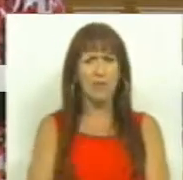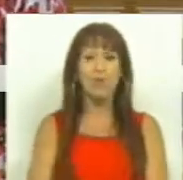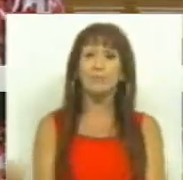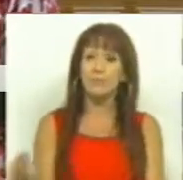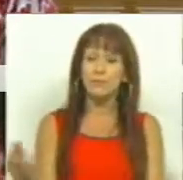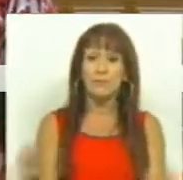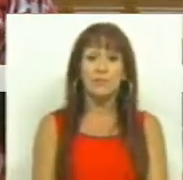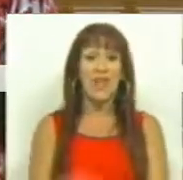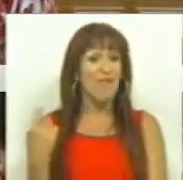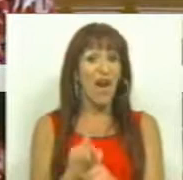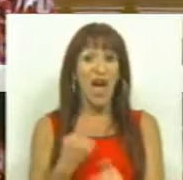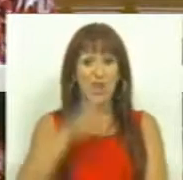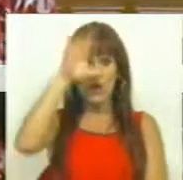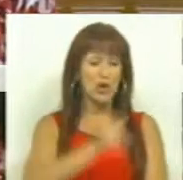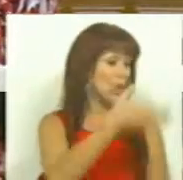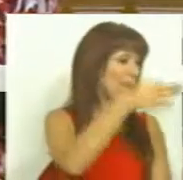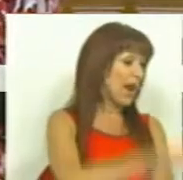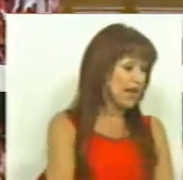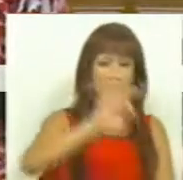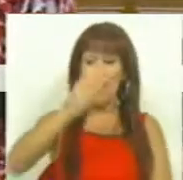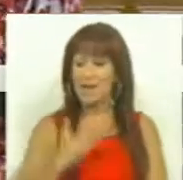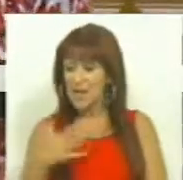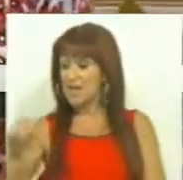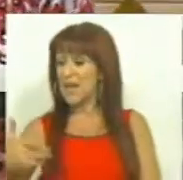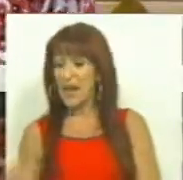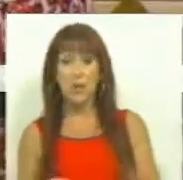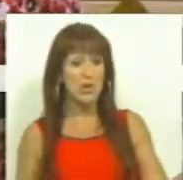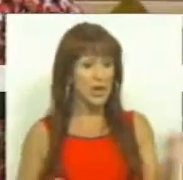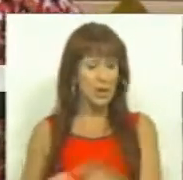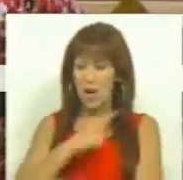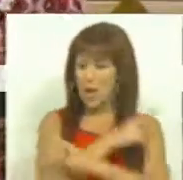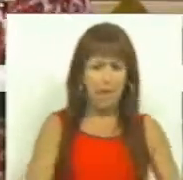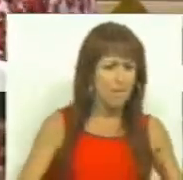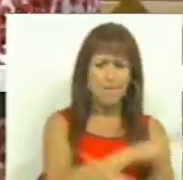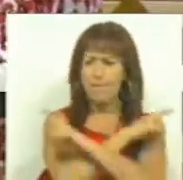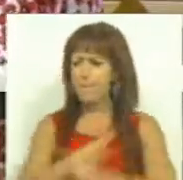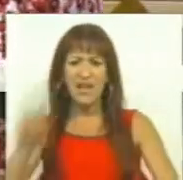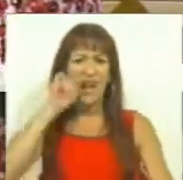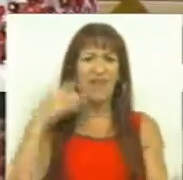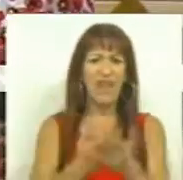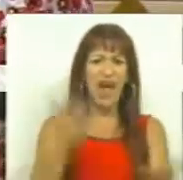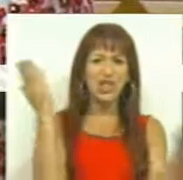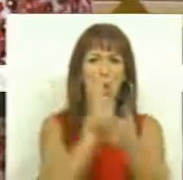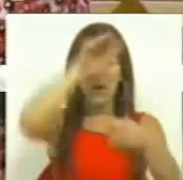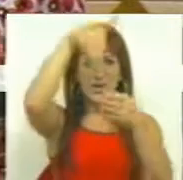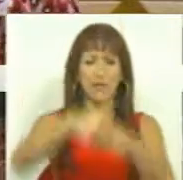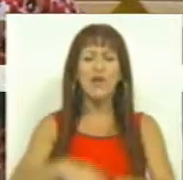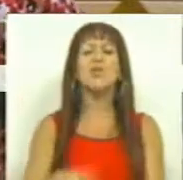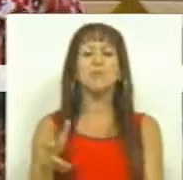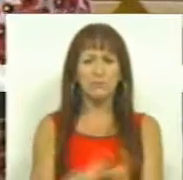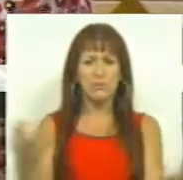Aliás, sucessivos Governos do PS, do PSD e do CDS têm impedido a garantia da escola inclusiva e o